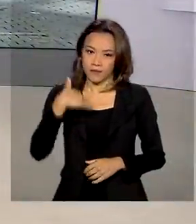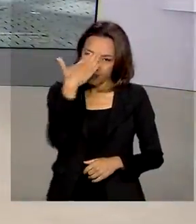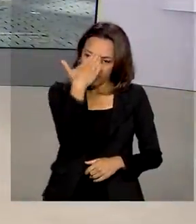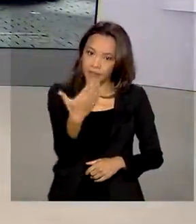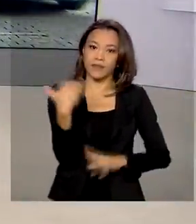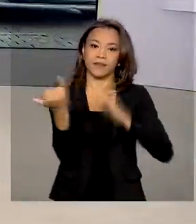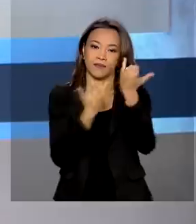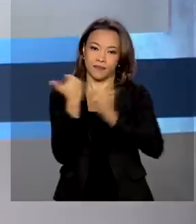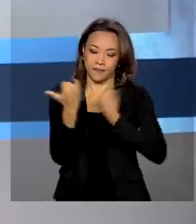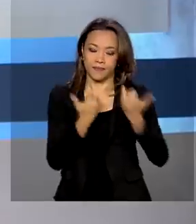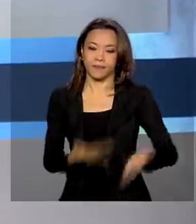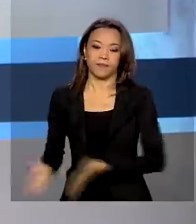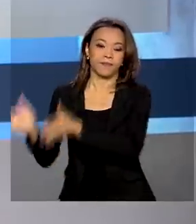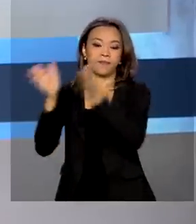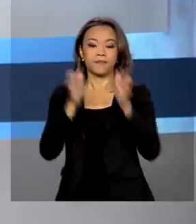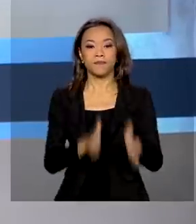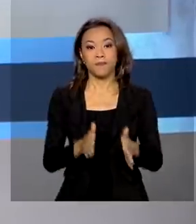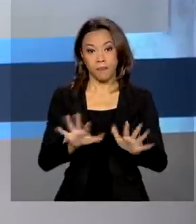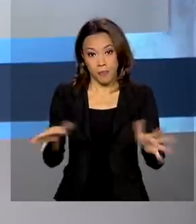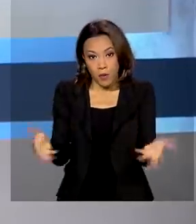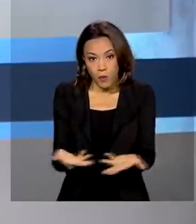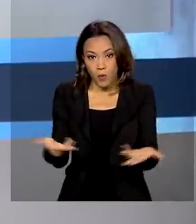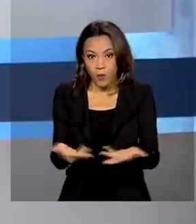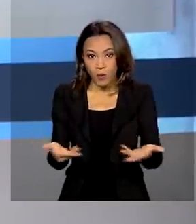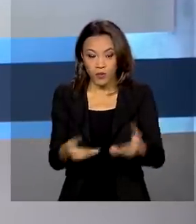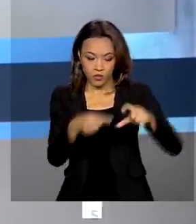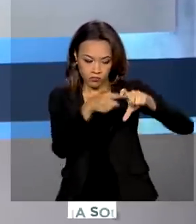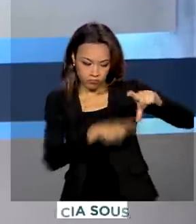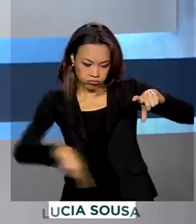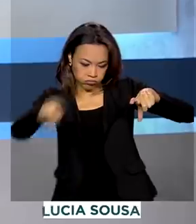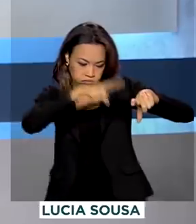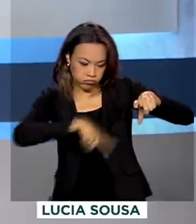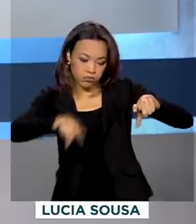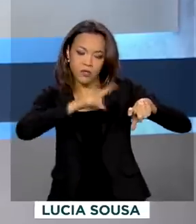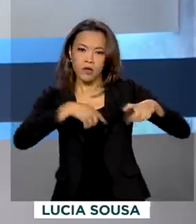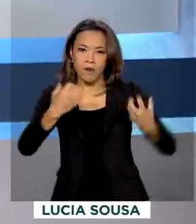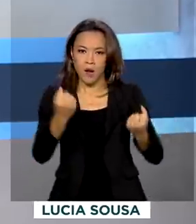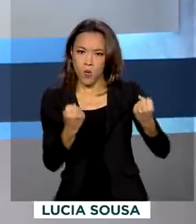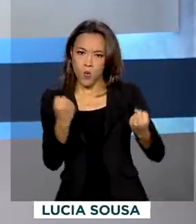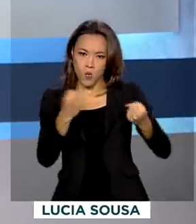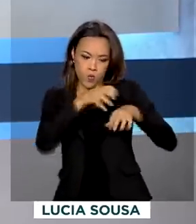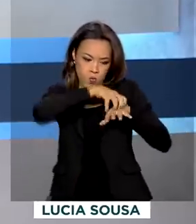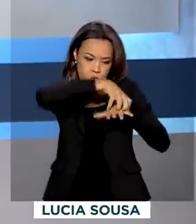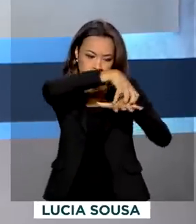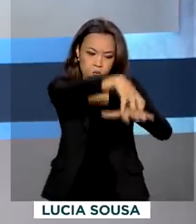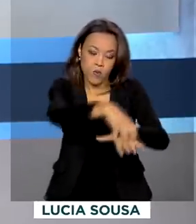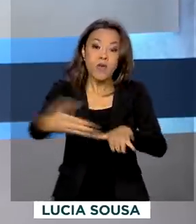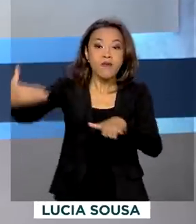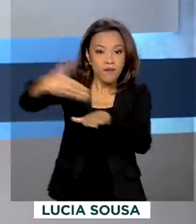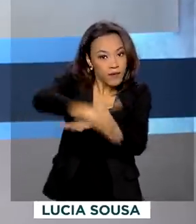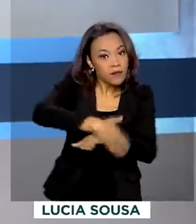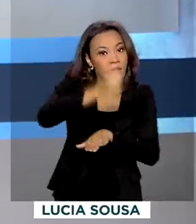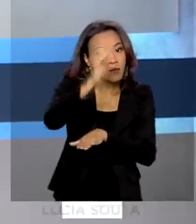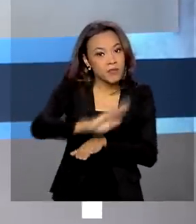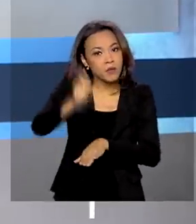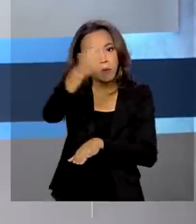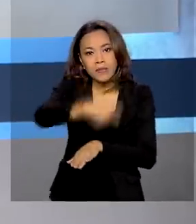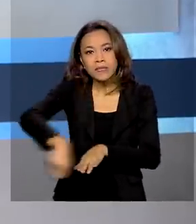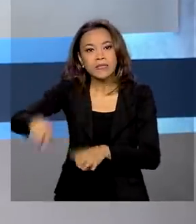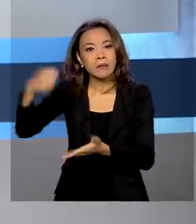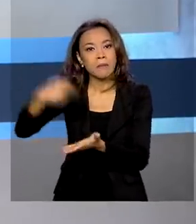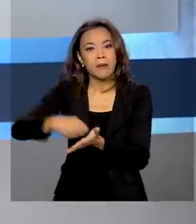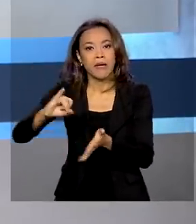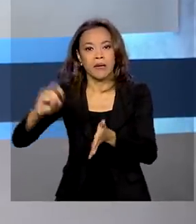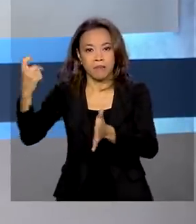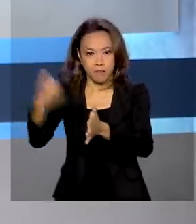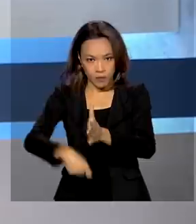informações, Cláudia. A partir de hoje, os pneus para veículos de cargas vão entrar no Brasil sem pagar imposto de importação. A